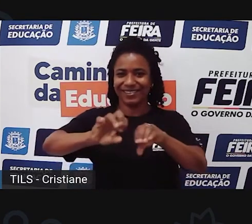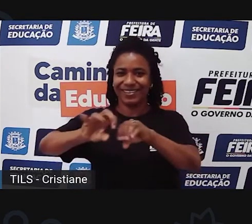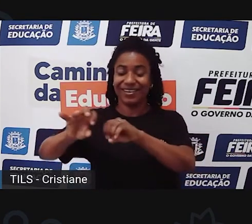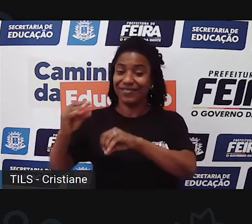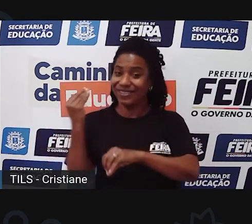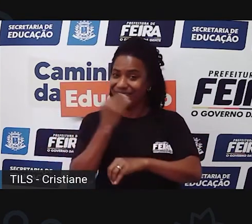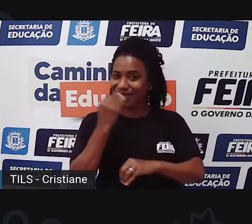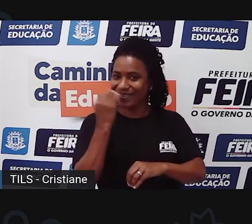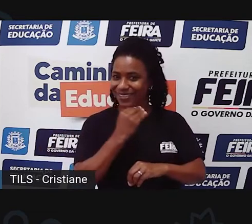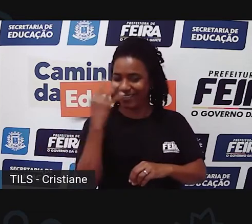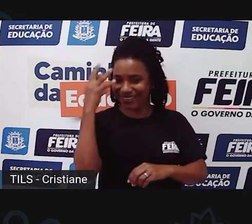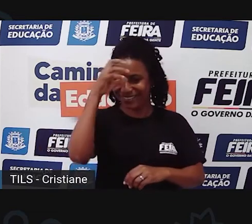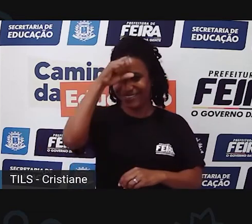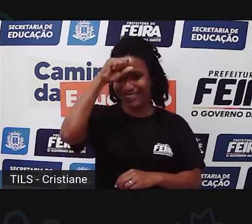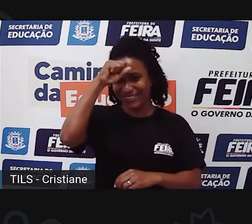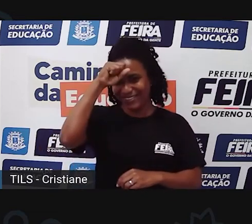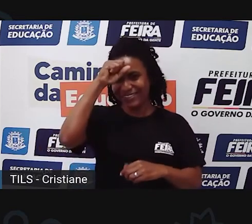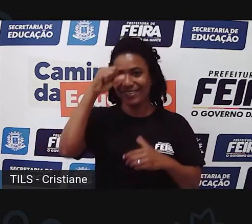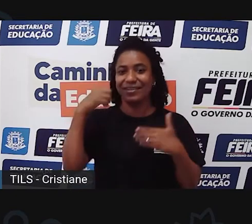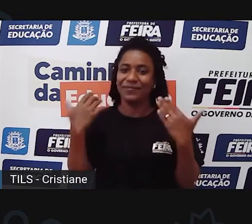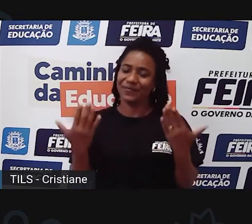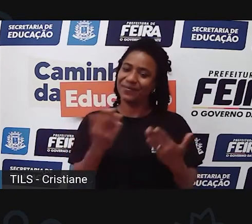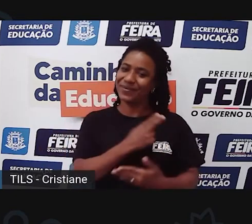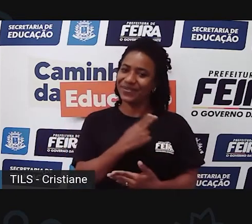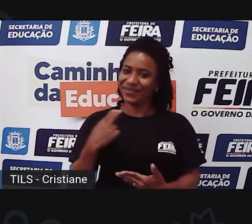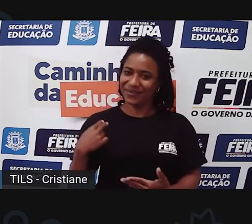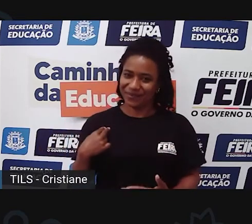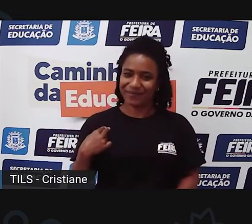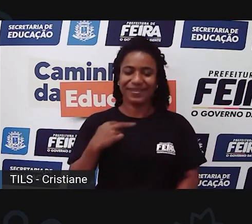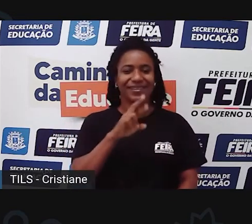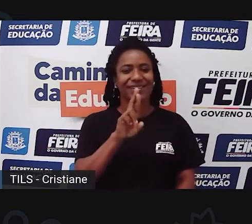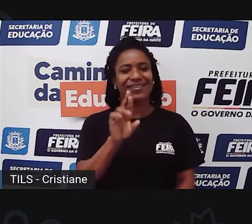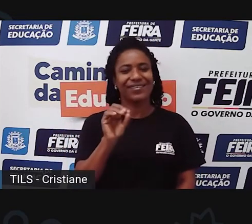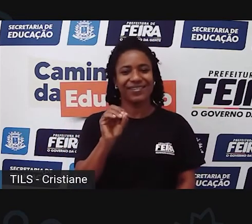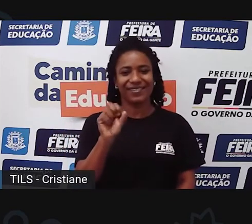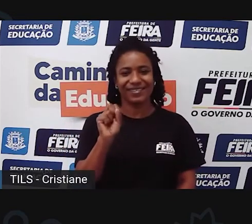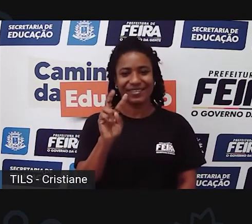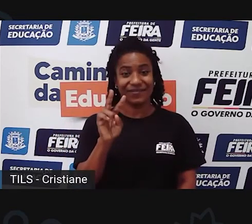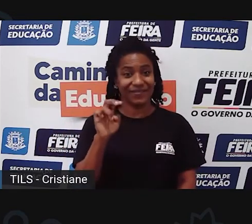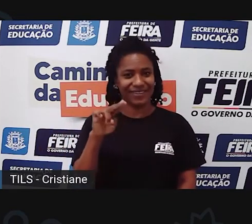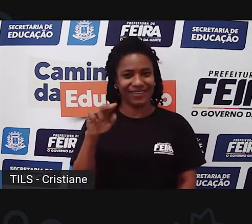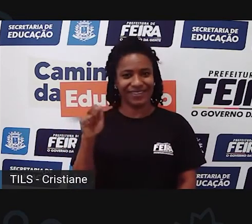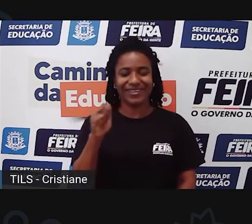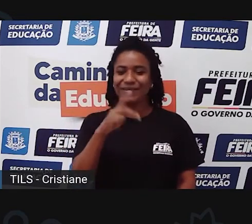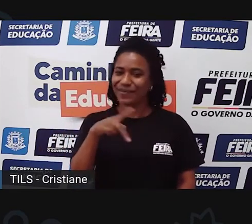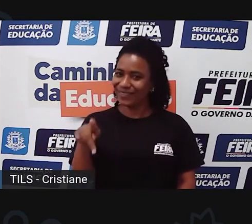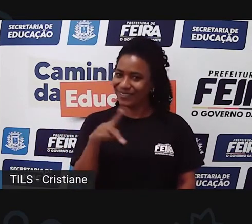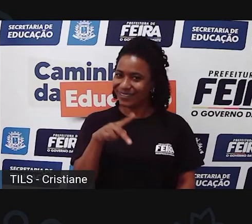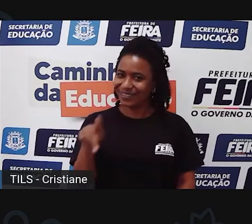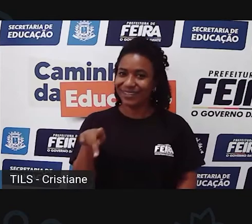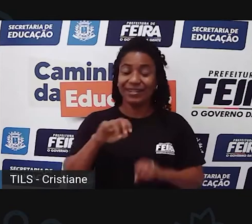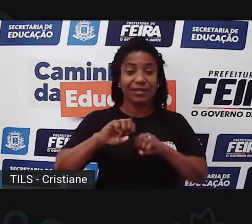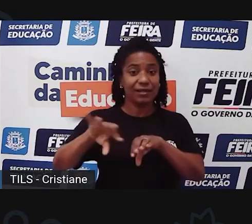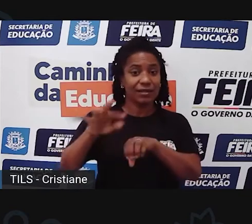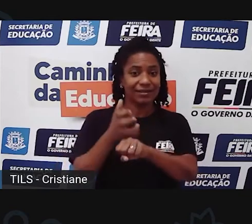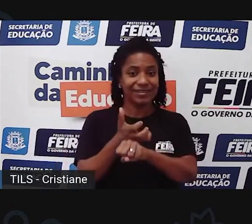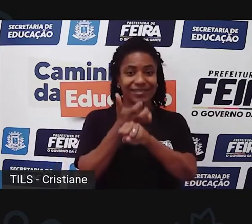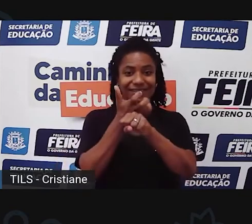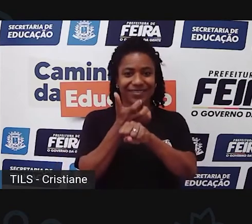proveitosa para vocês. Como vocês sabem, eu sou professora Rosa Vânia, eu trabalho com a disciplina geografia.